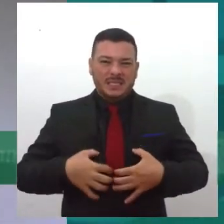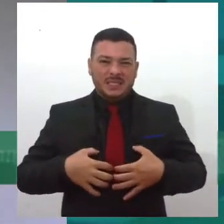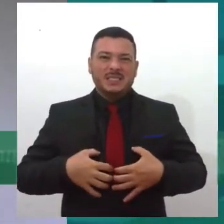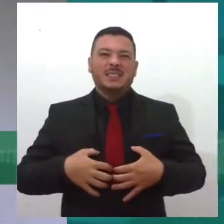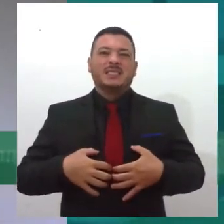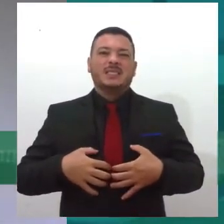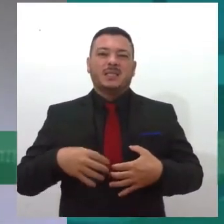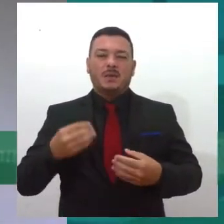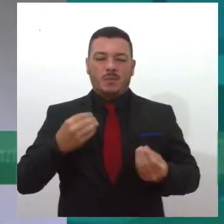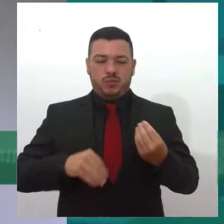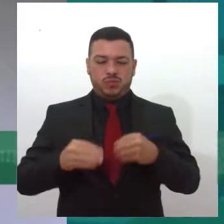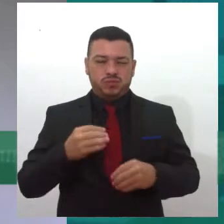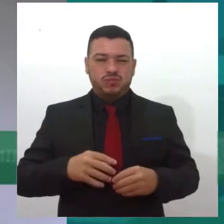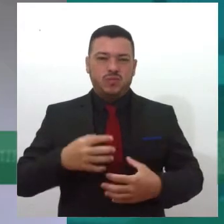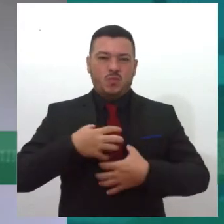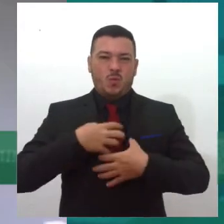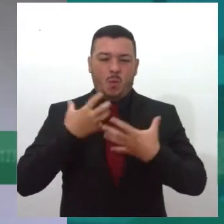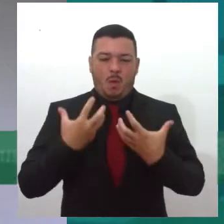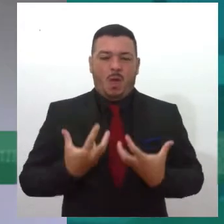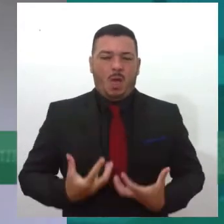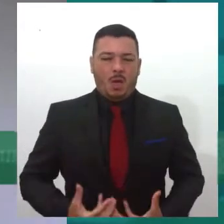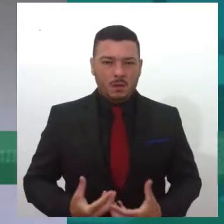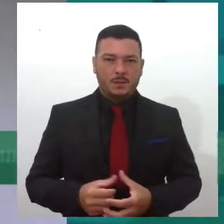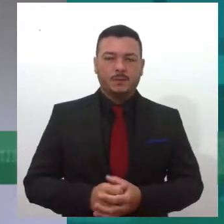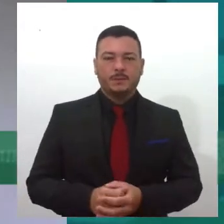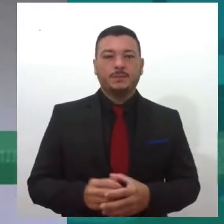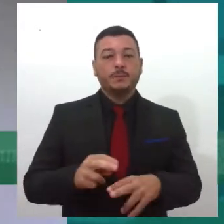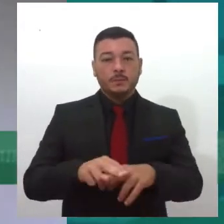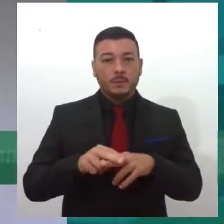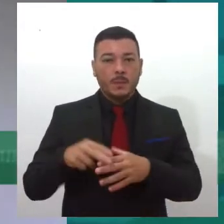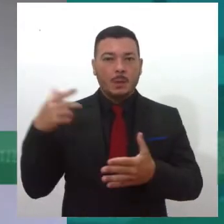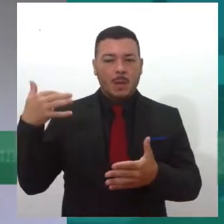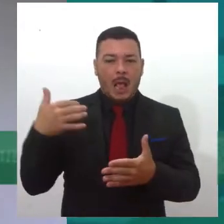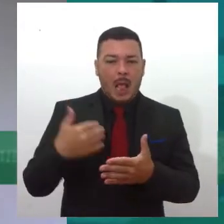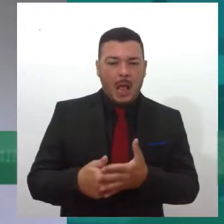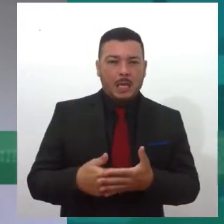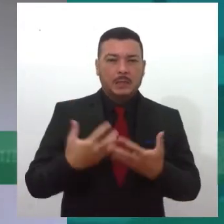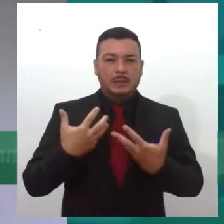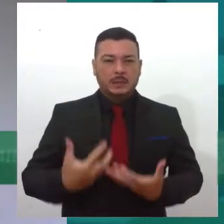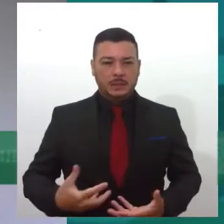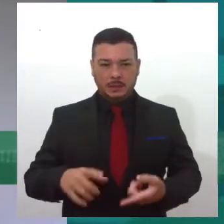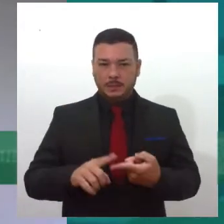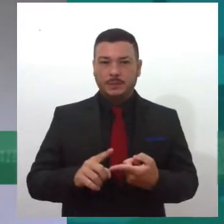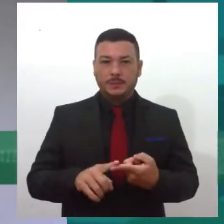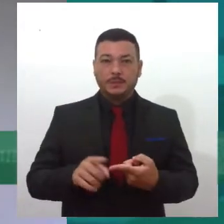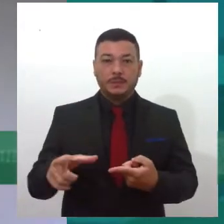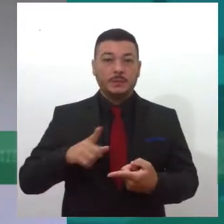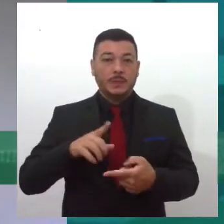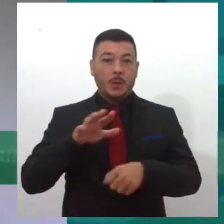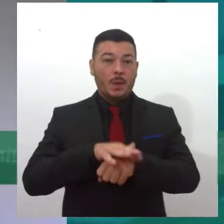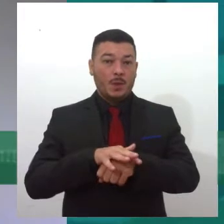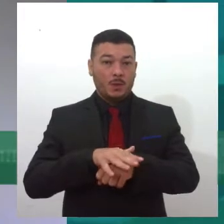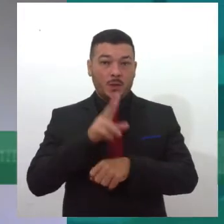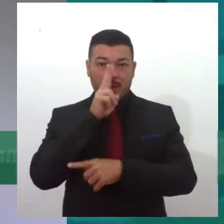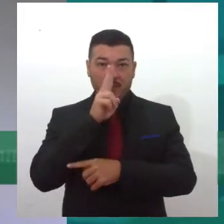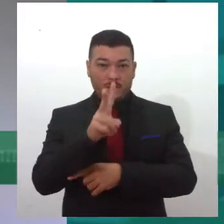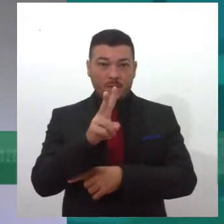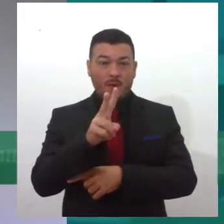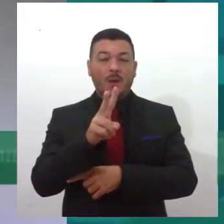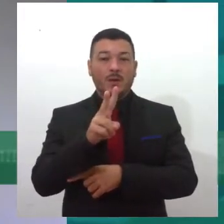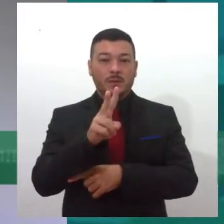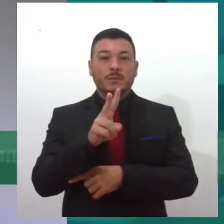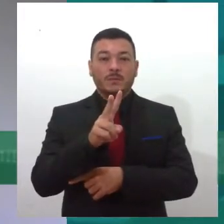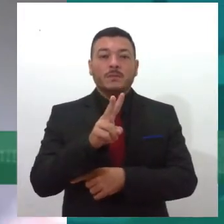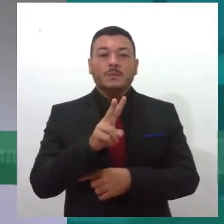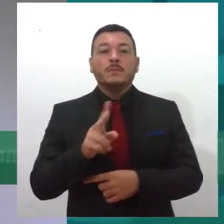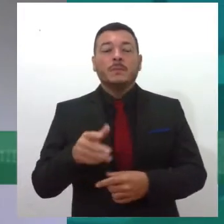debilitante, né, então, a pessoa vem num processo debilitante já de um tempo, né, porque ela tem uma doença crônica que vai, né,